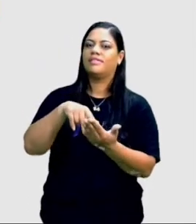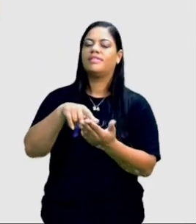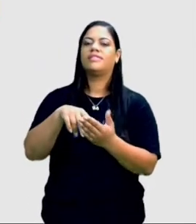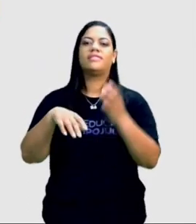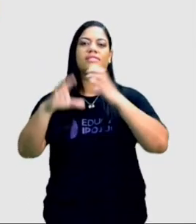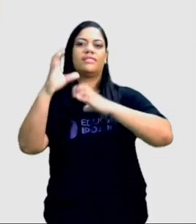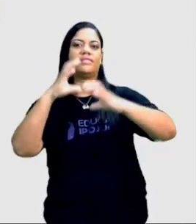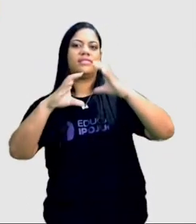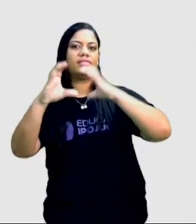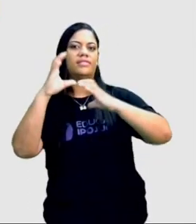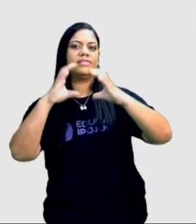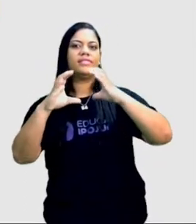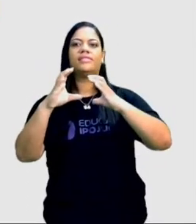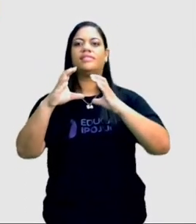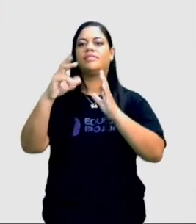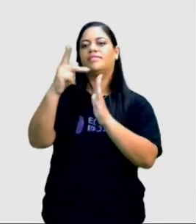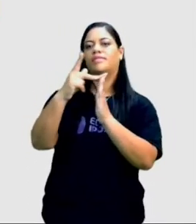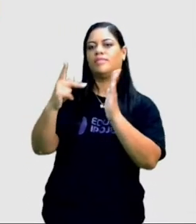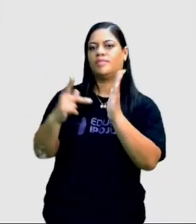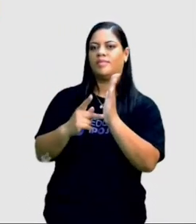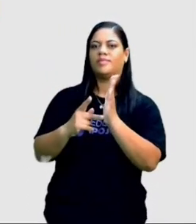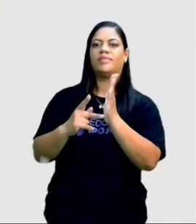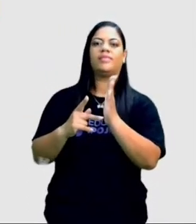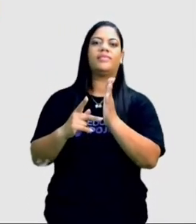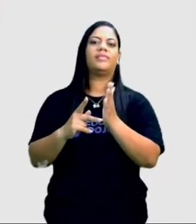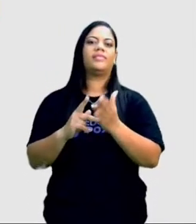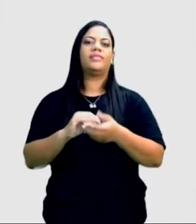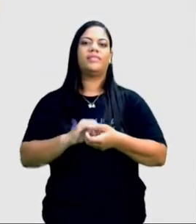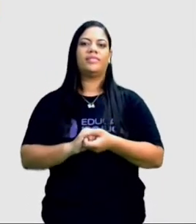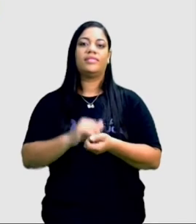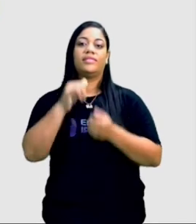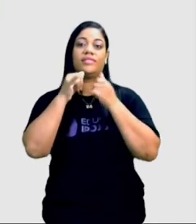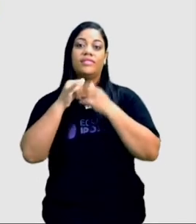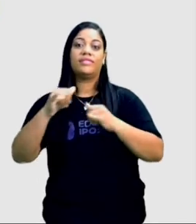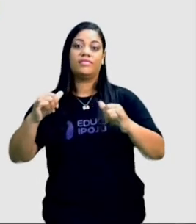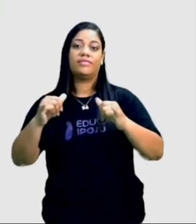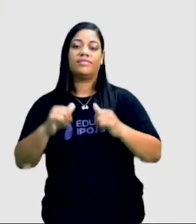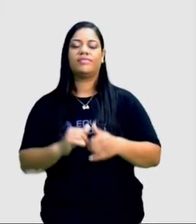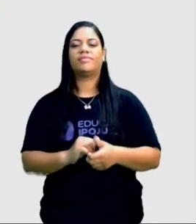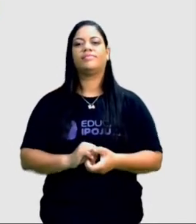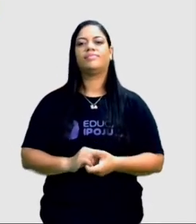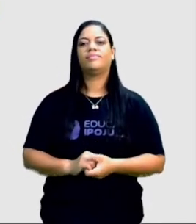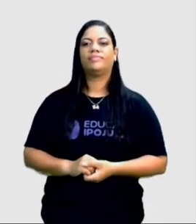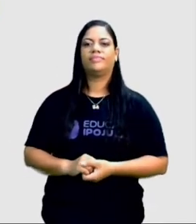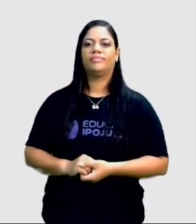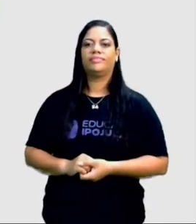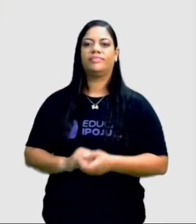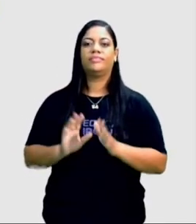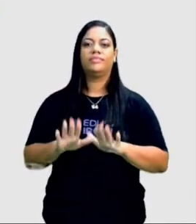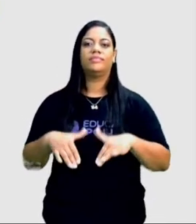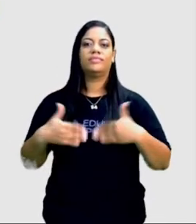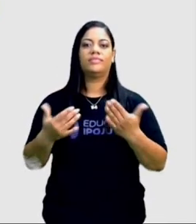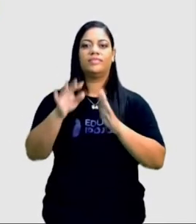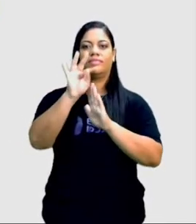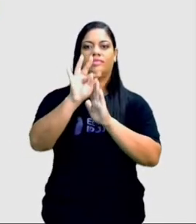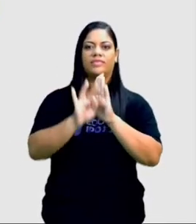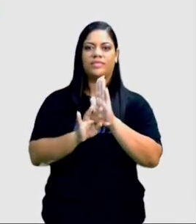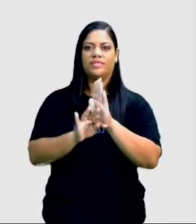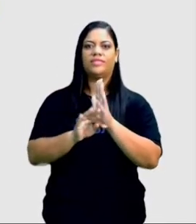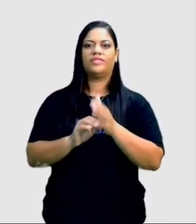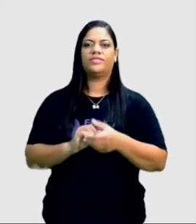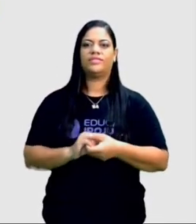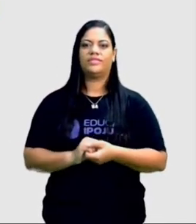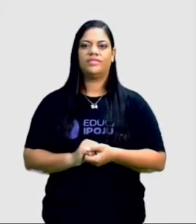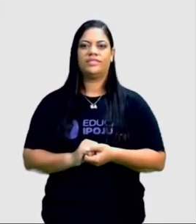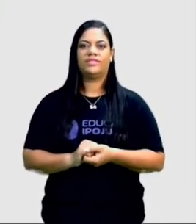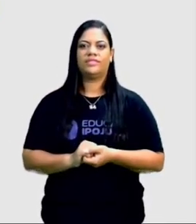parlenda, se é um poema, se é uma notícia. Qual desse texto você achou